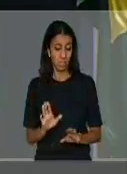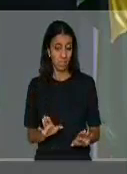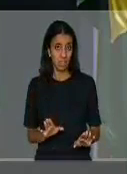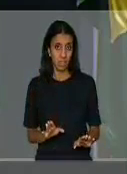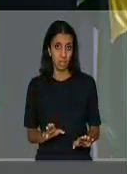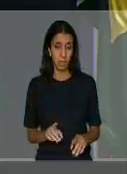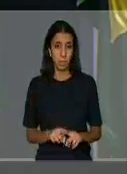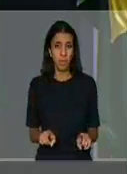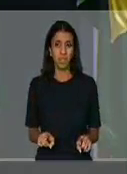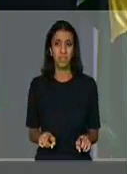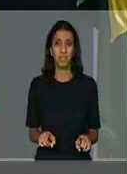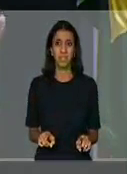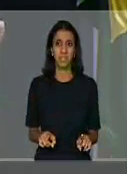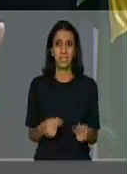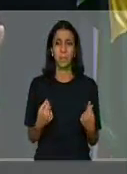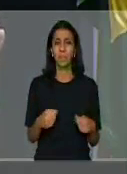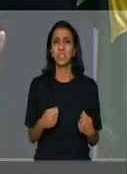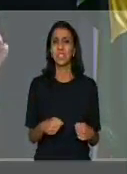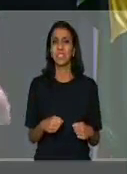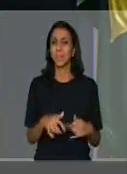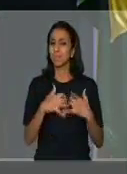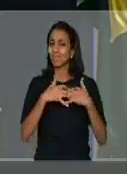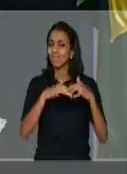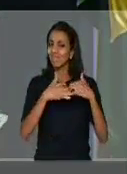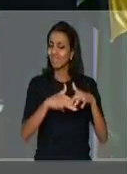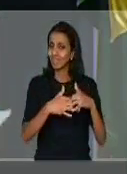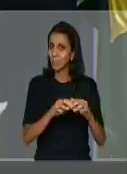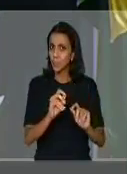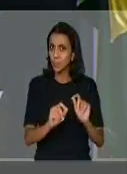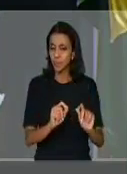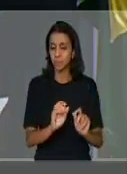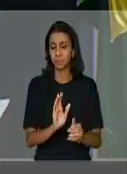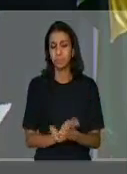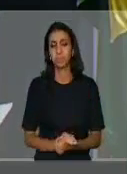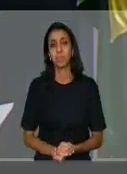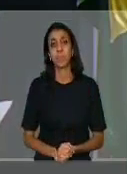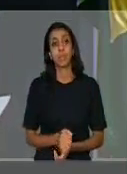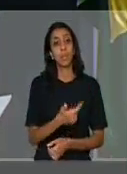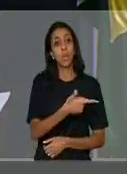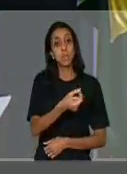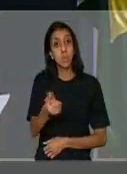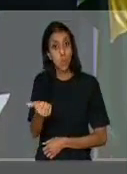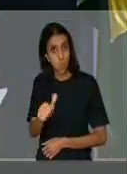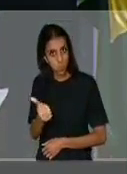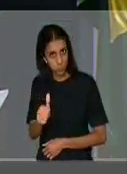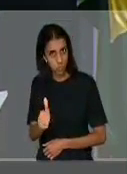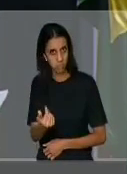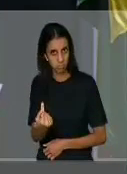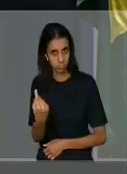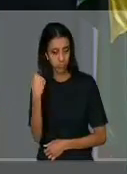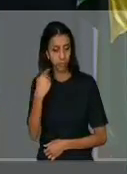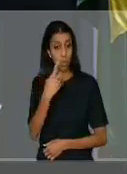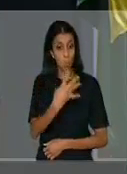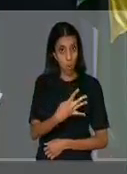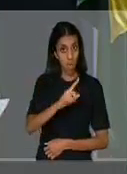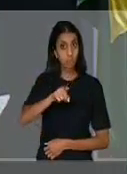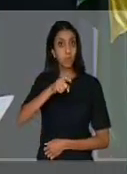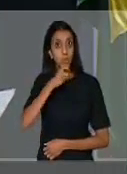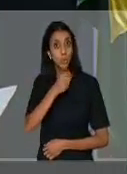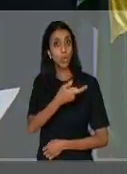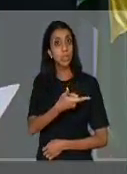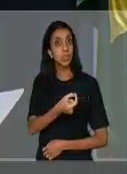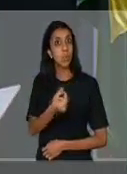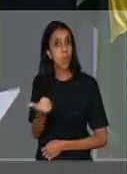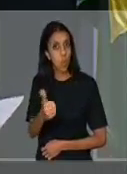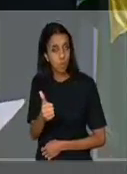uma coisa que nós temos que trabalhar em cima disso. Em 2011, em 4 de julho de 2011,